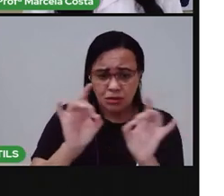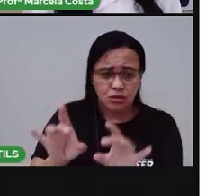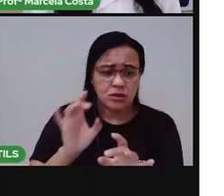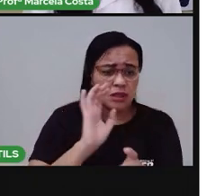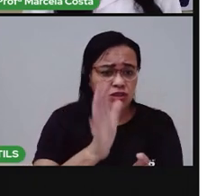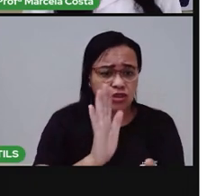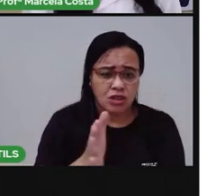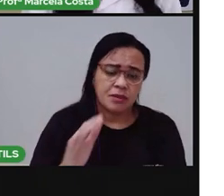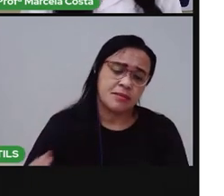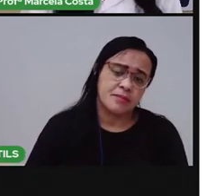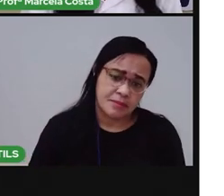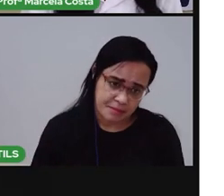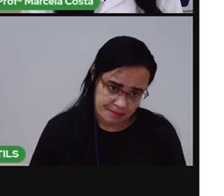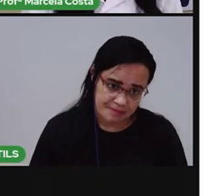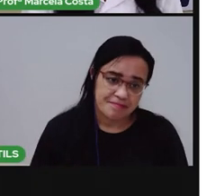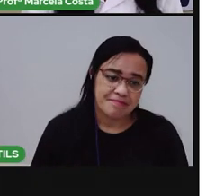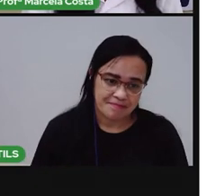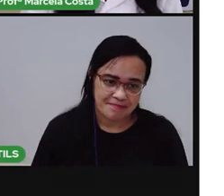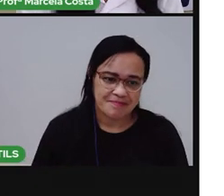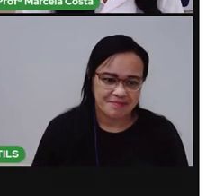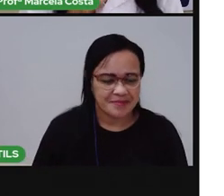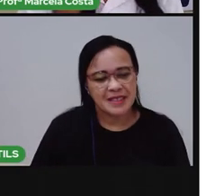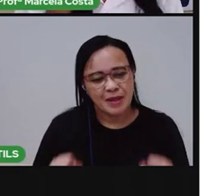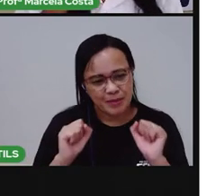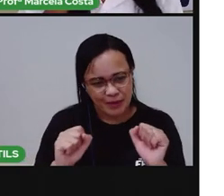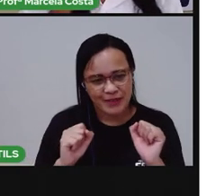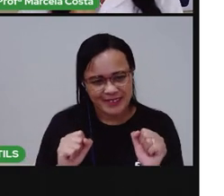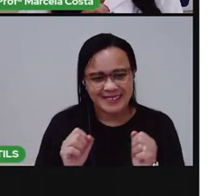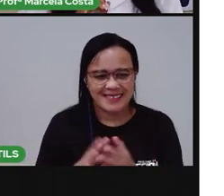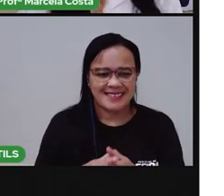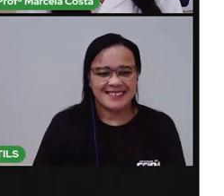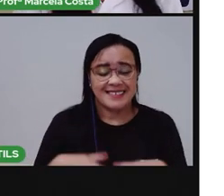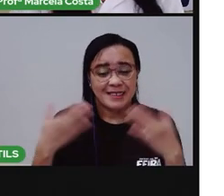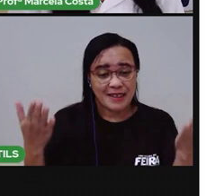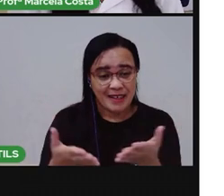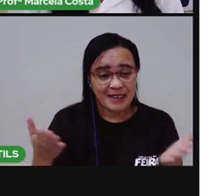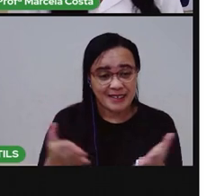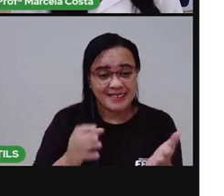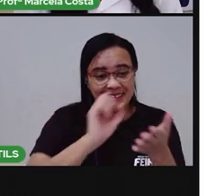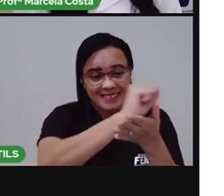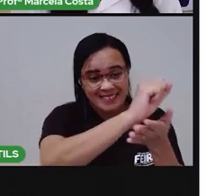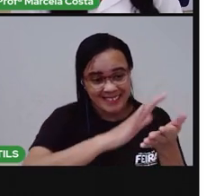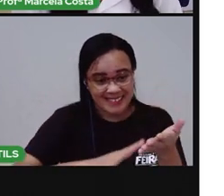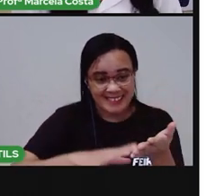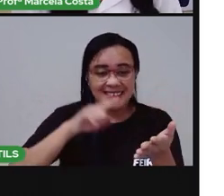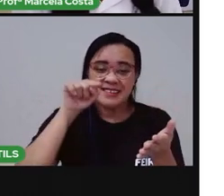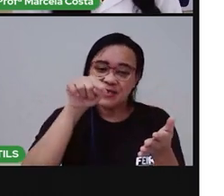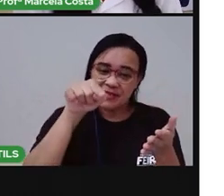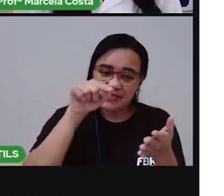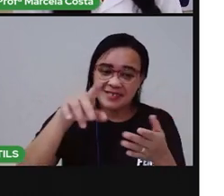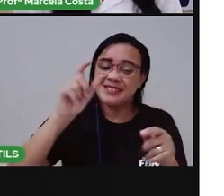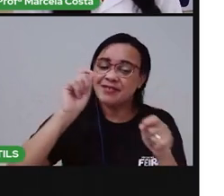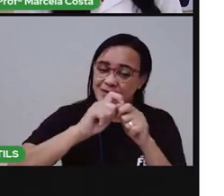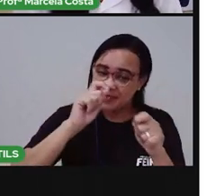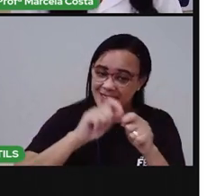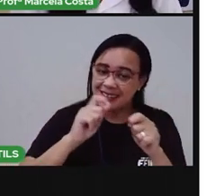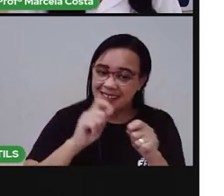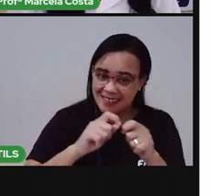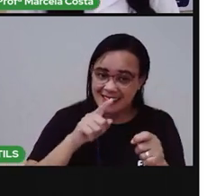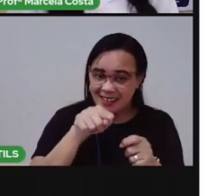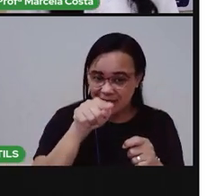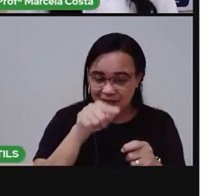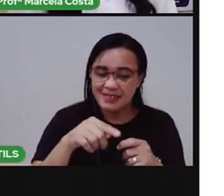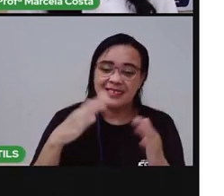Agora, crianças, eu aqui uma atividade para você fazer aí na sua casa, tá?